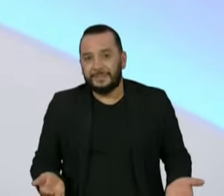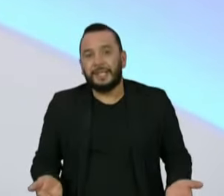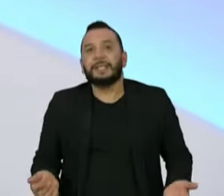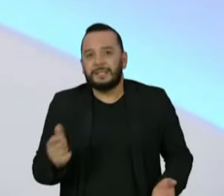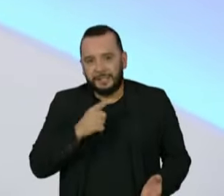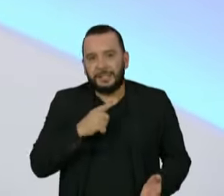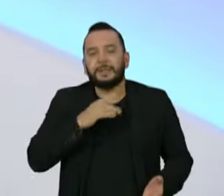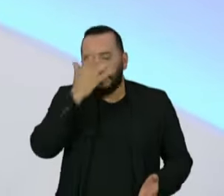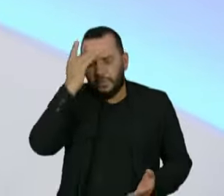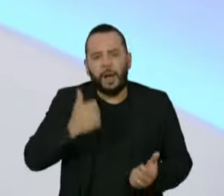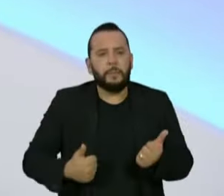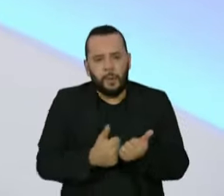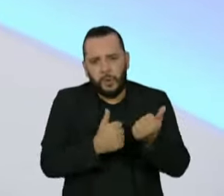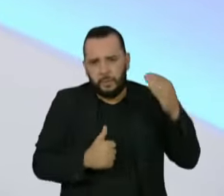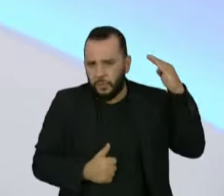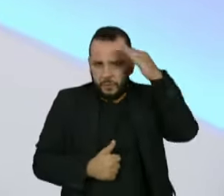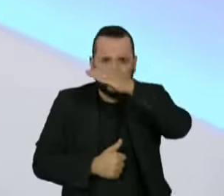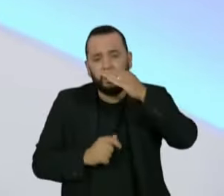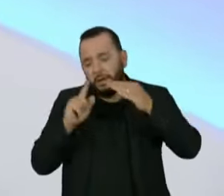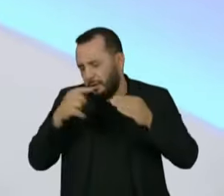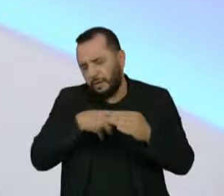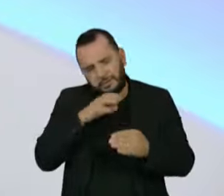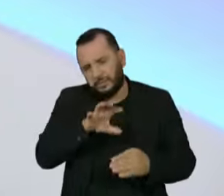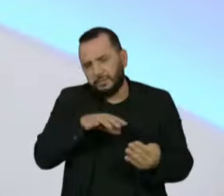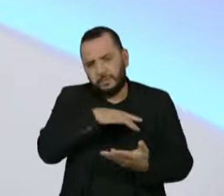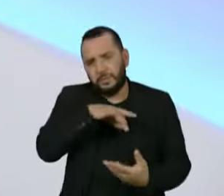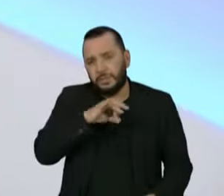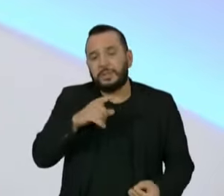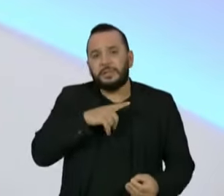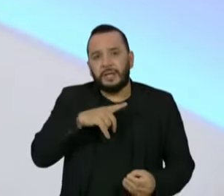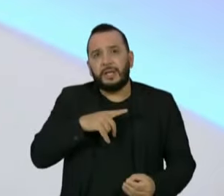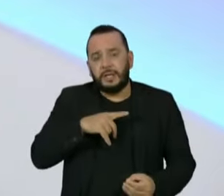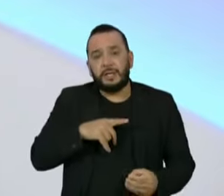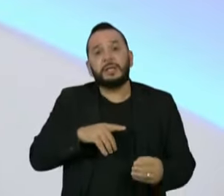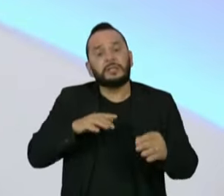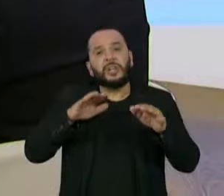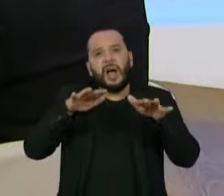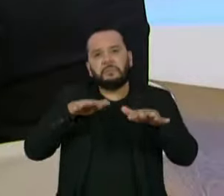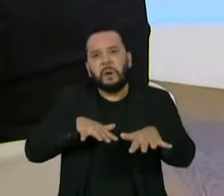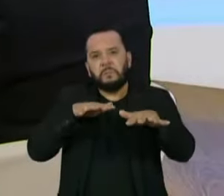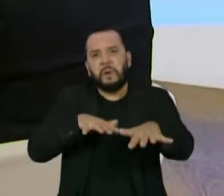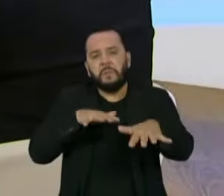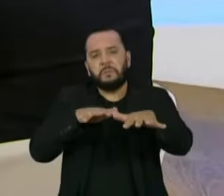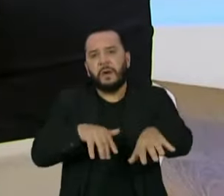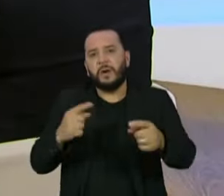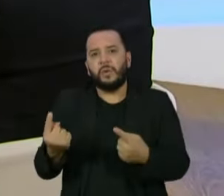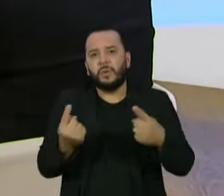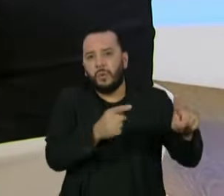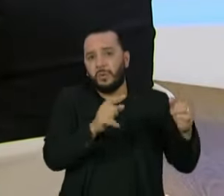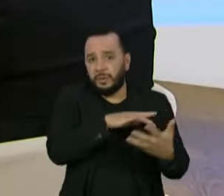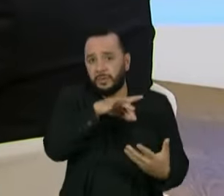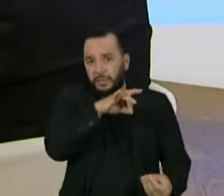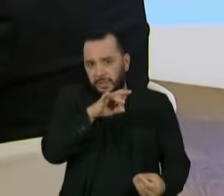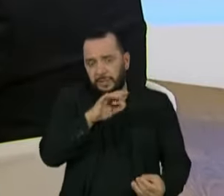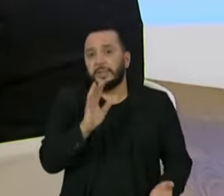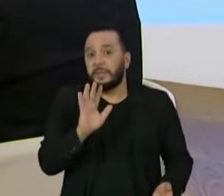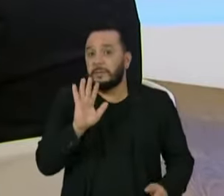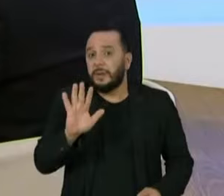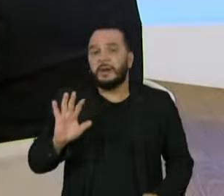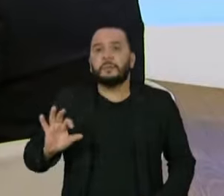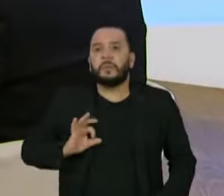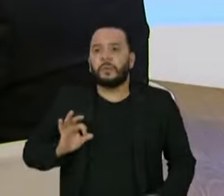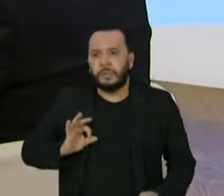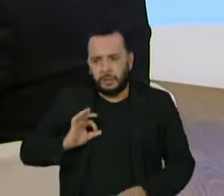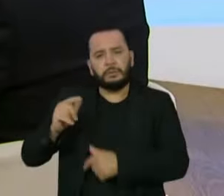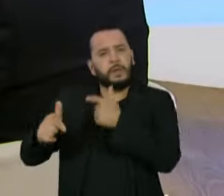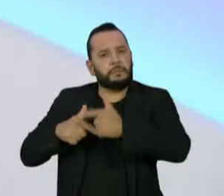número de apoiadores do presidente o que é legítimo é democrático praticando atos que não são legítimos e não são democráticos. Isso deve ser responsabilizado. Mas as polícias